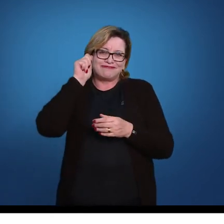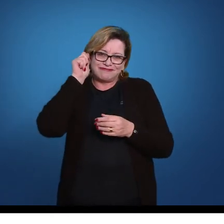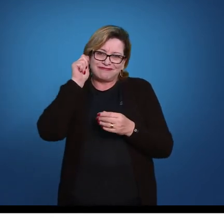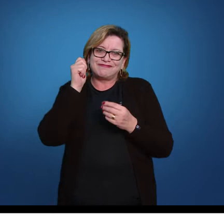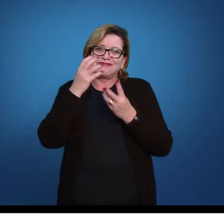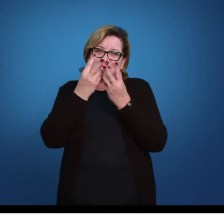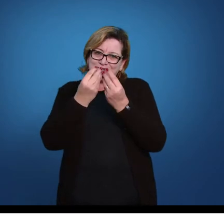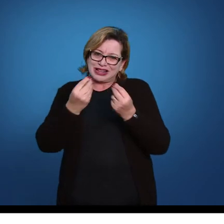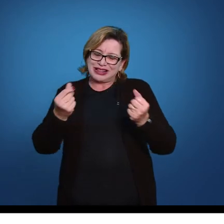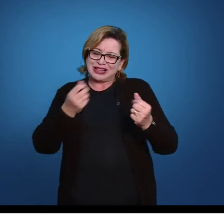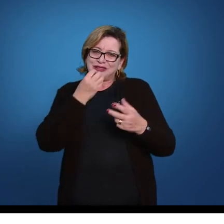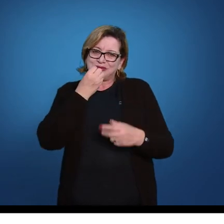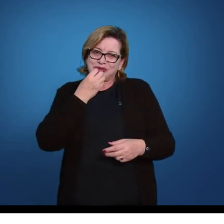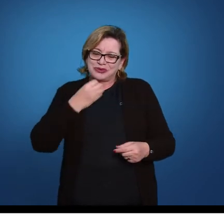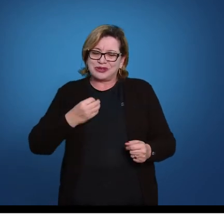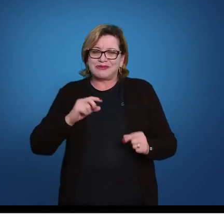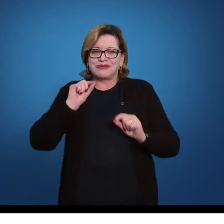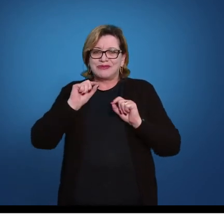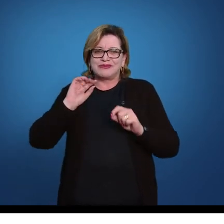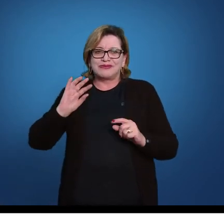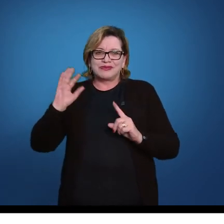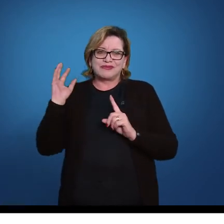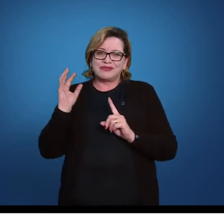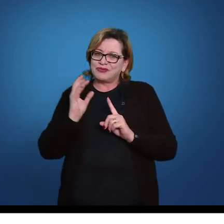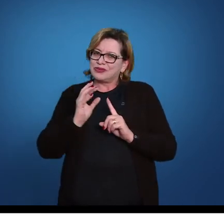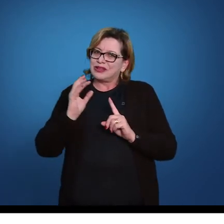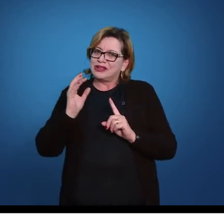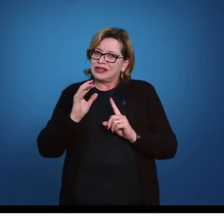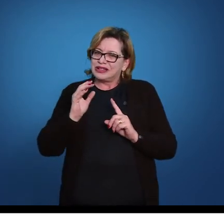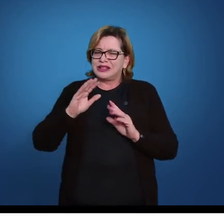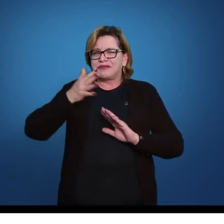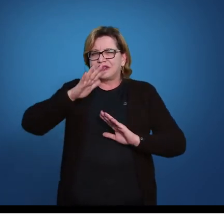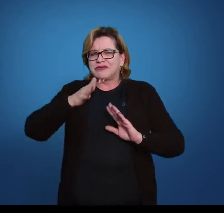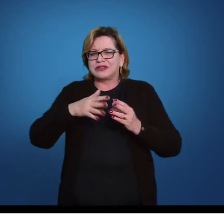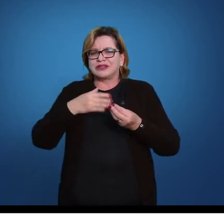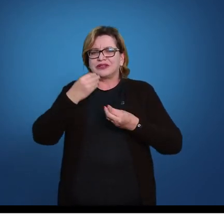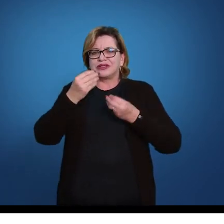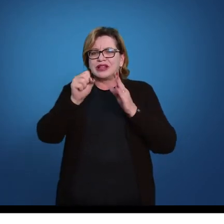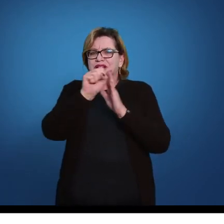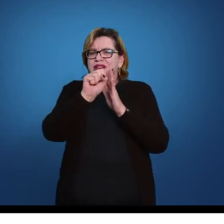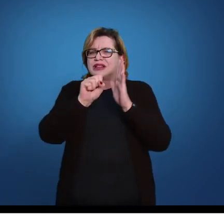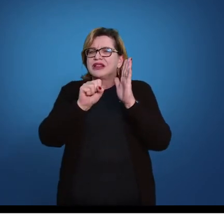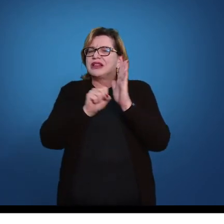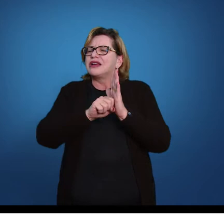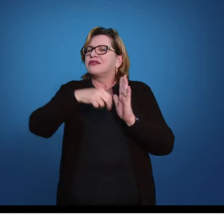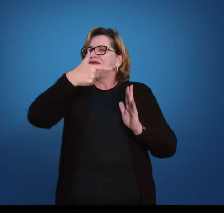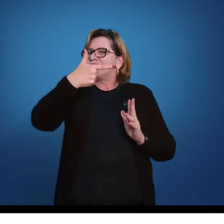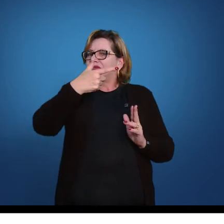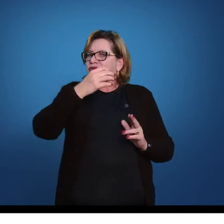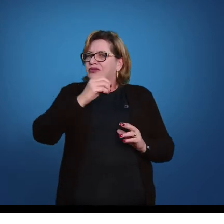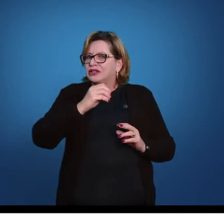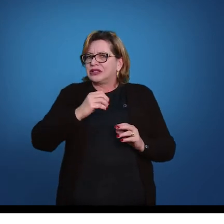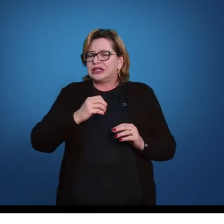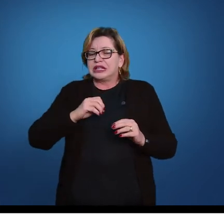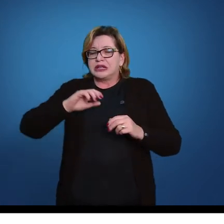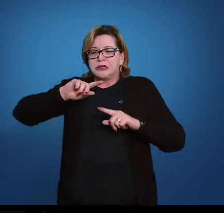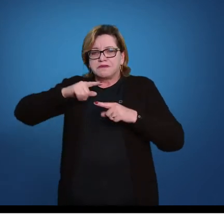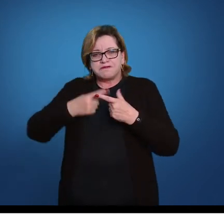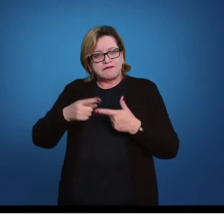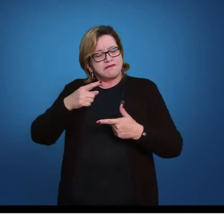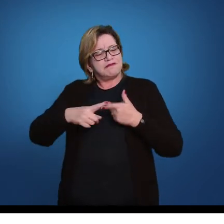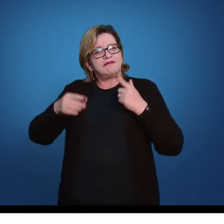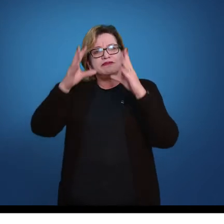qualificados. Isso provoca, ali na segunda metade do século XX, uma certa crise